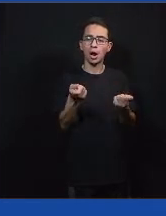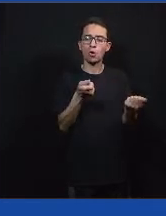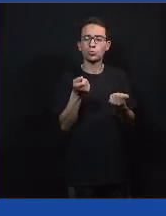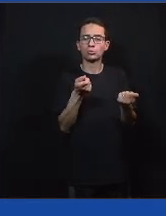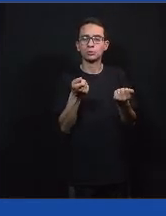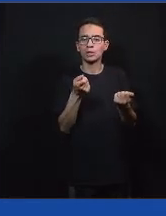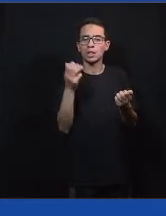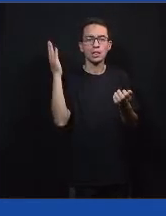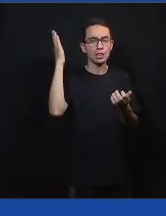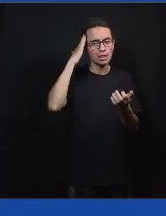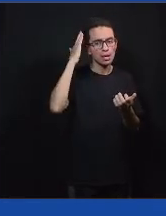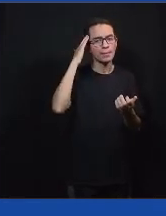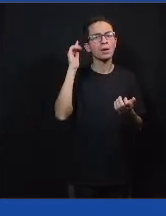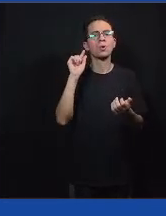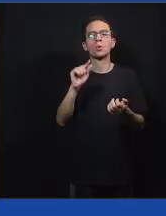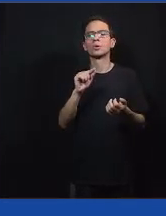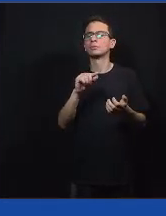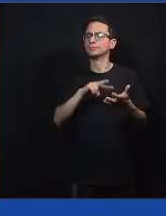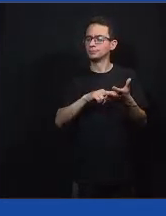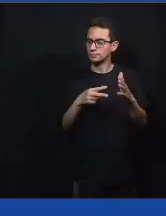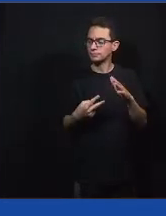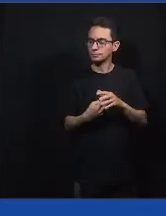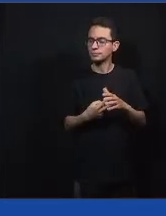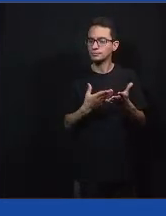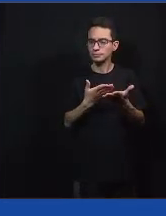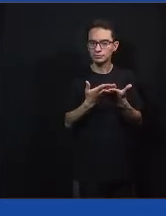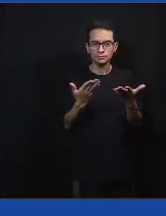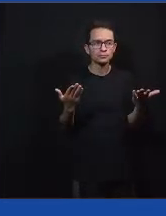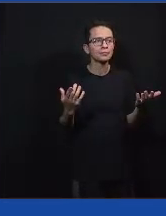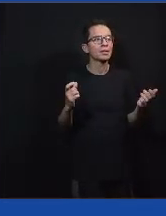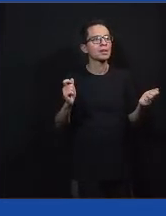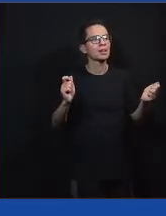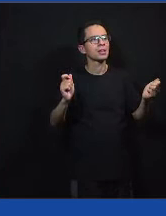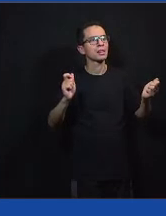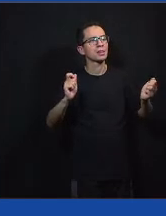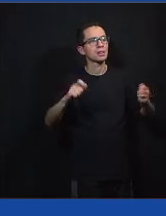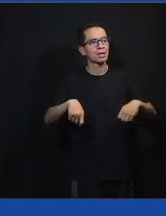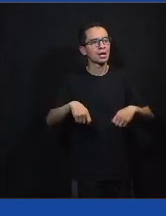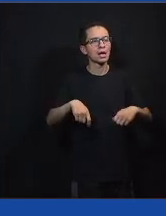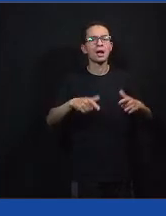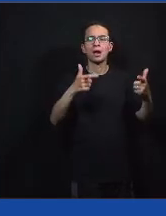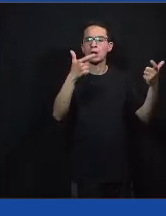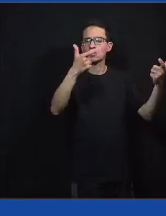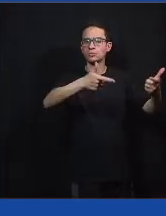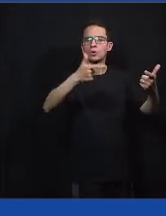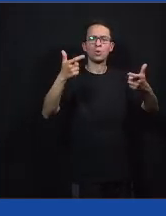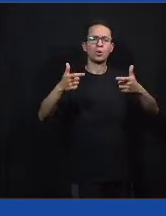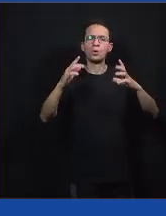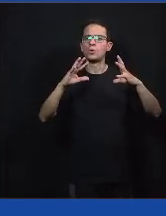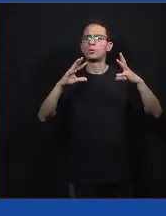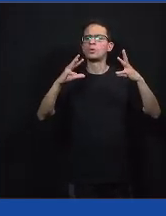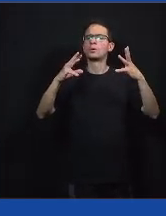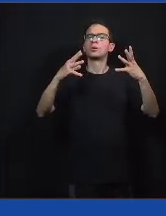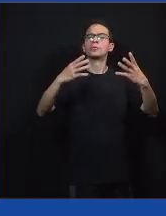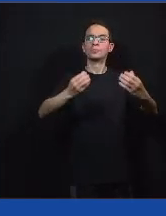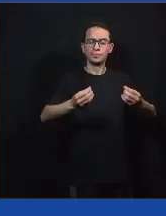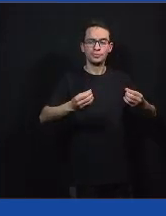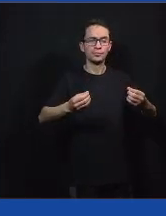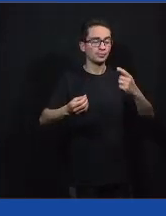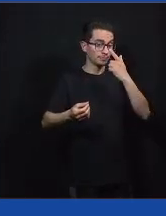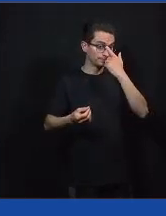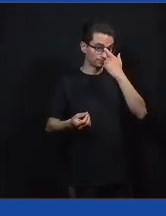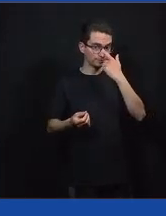tem que entender que quem é que tem a legitimidade e a autonomia sobre esses territórios é quem está lá, é quem lá vive.